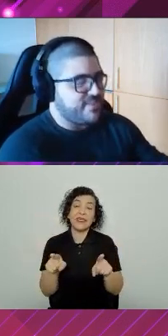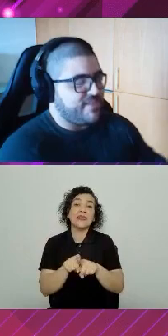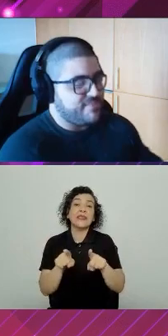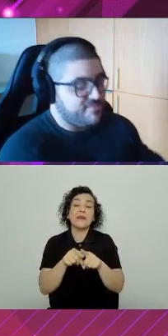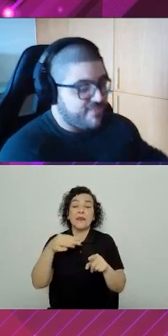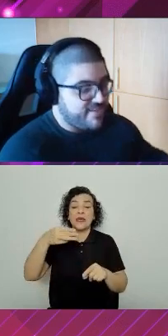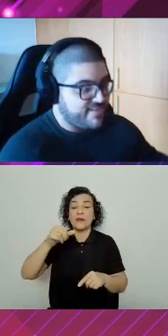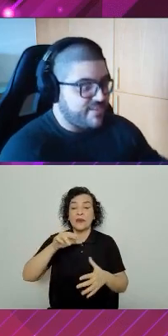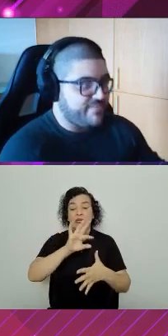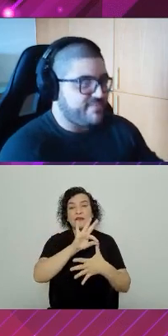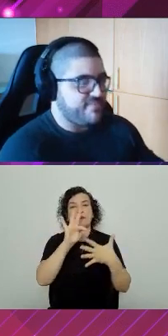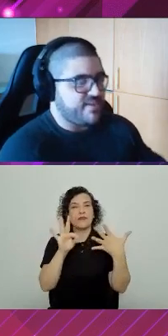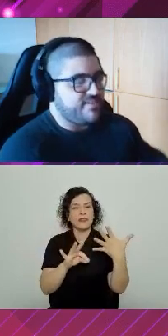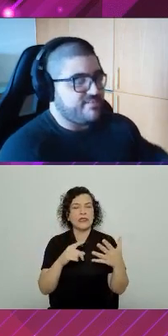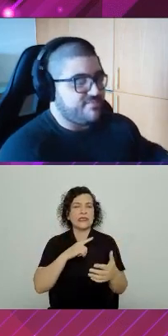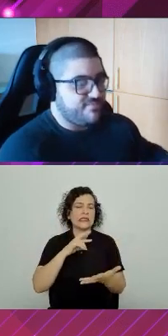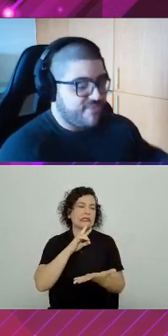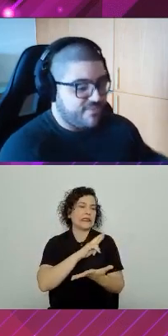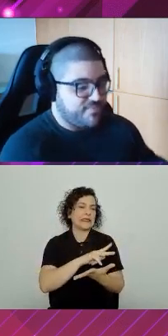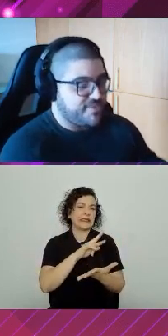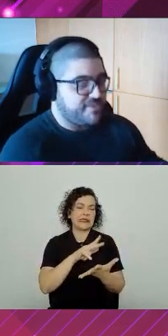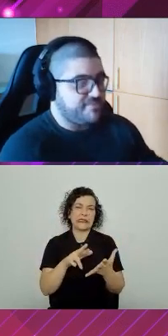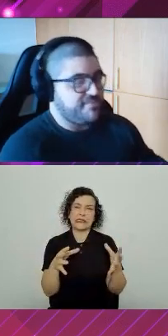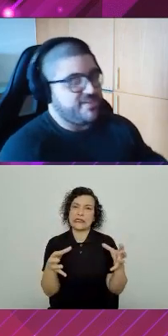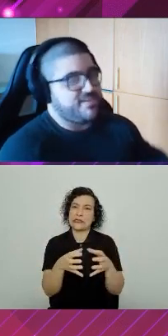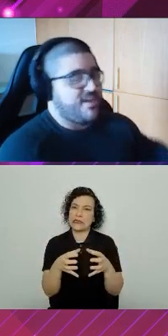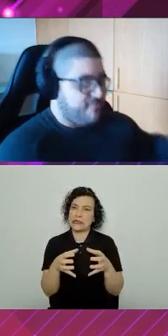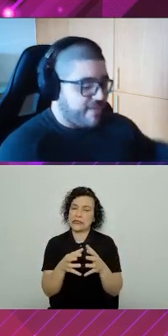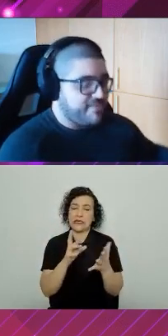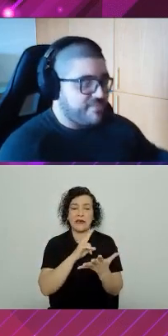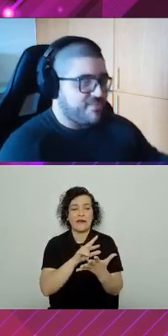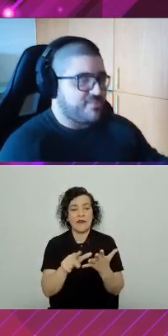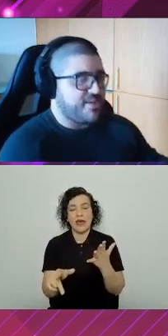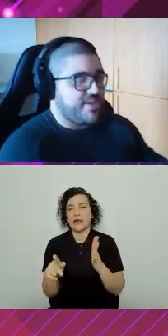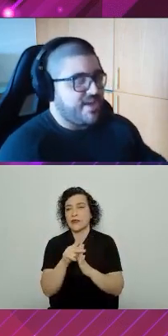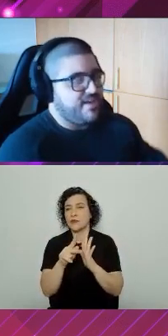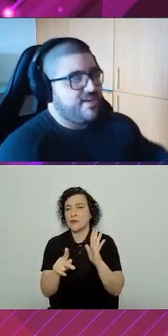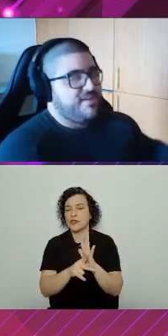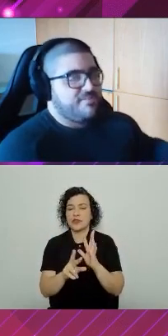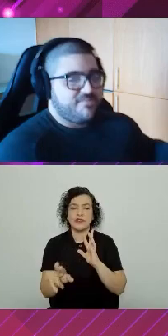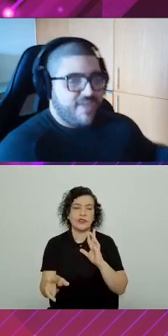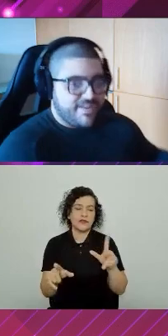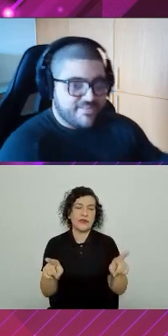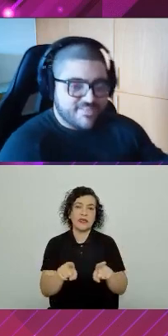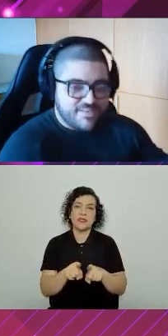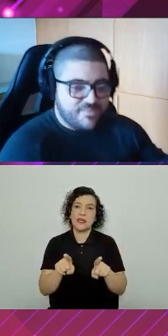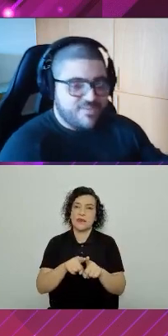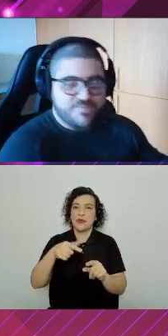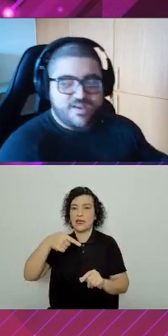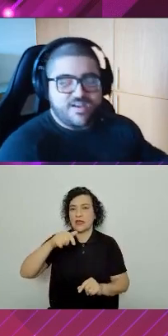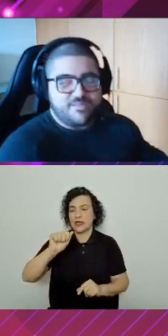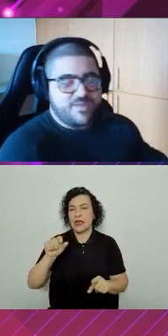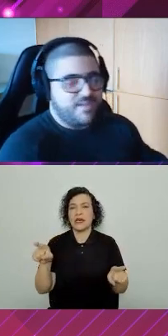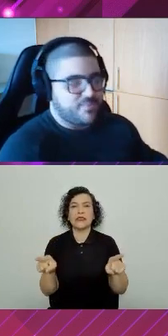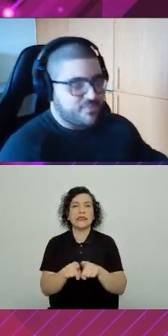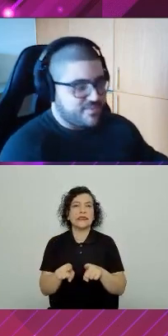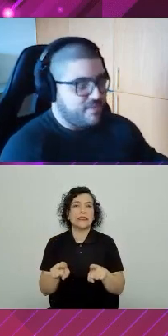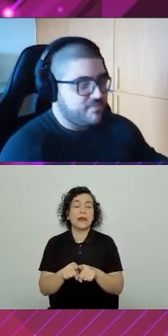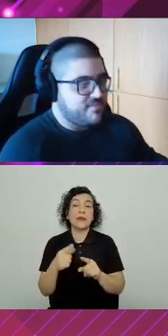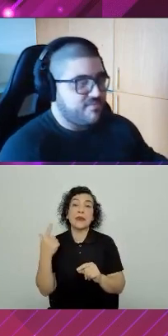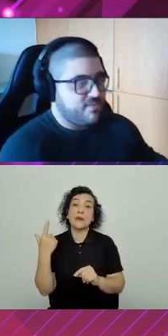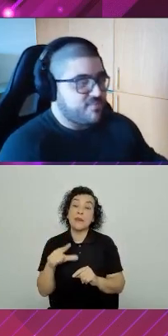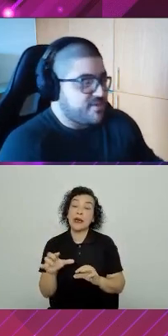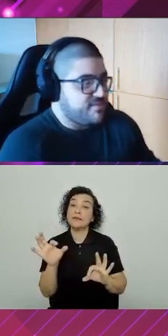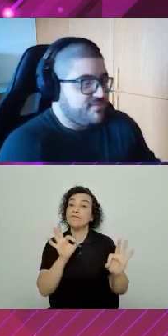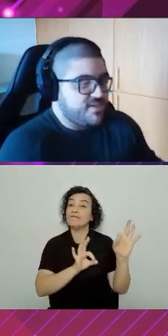deploys para dev de várias equipes diferentes, de vários projetos diferentes, vários deploys para QA, vários deploys para produção,